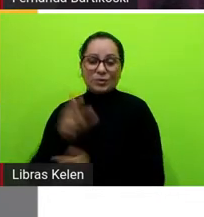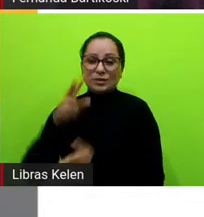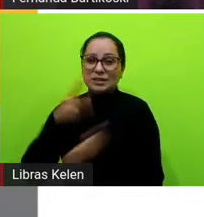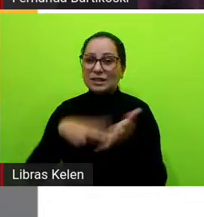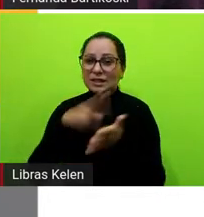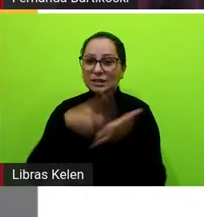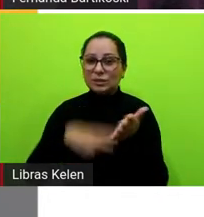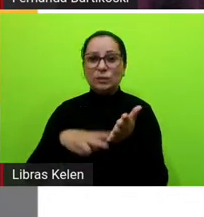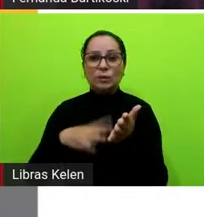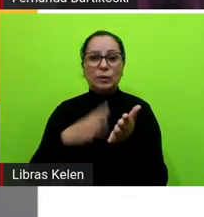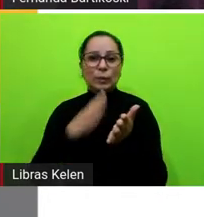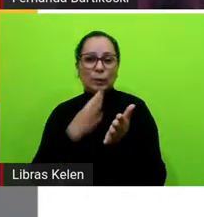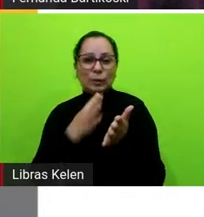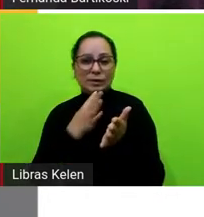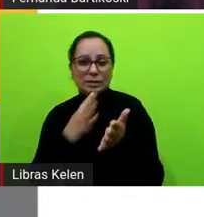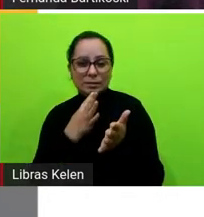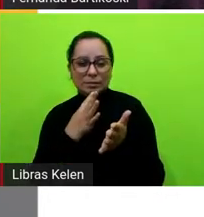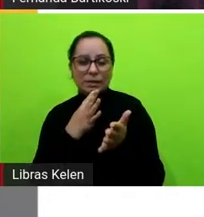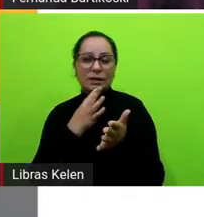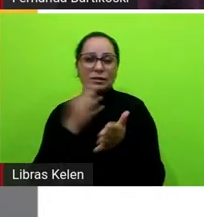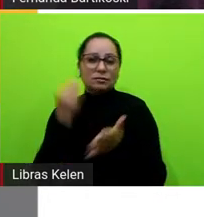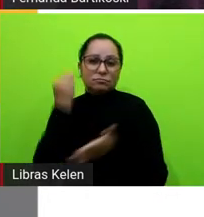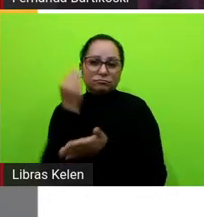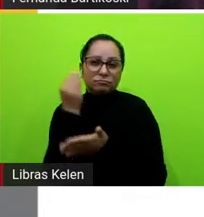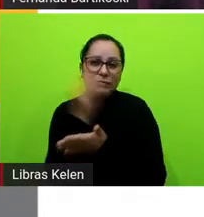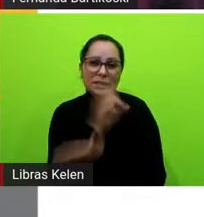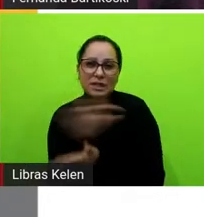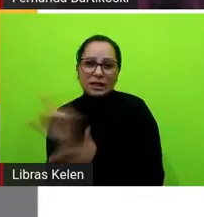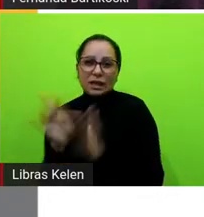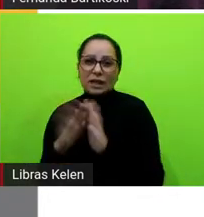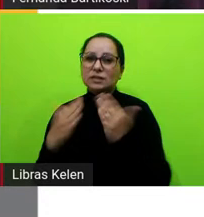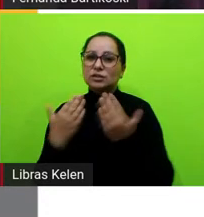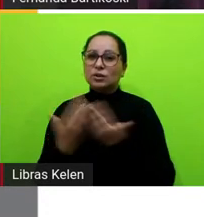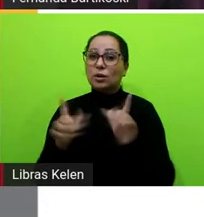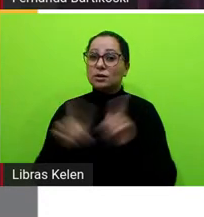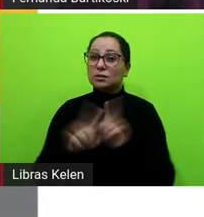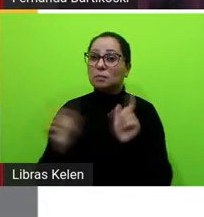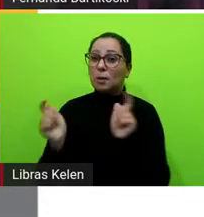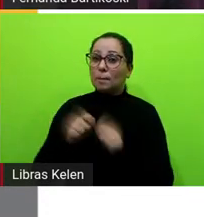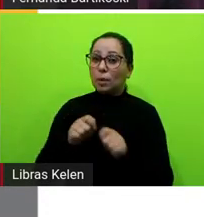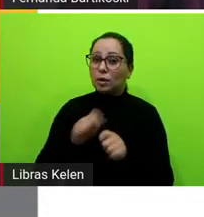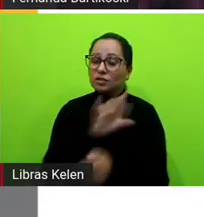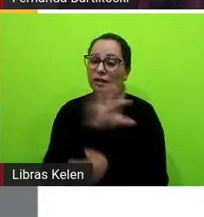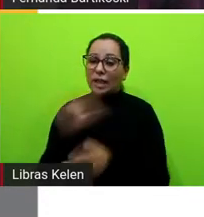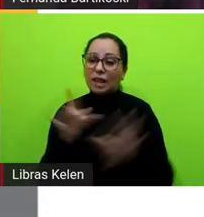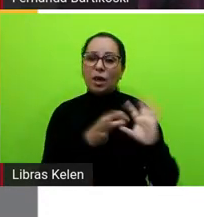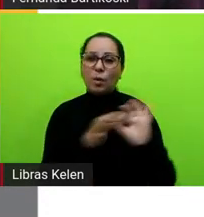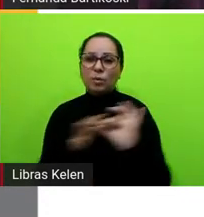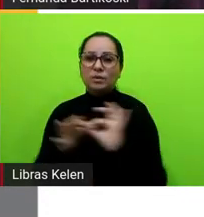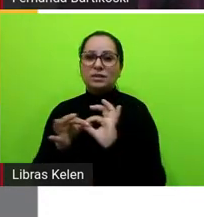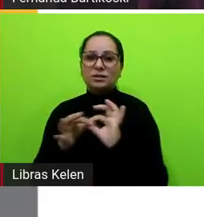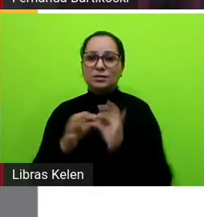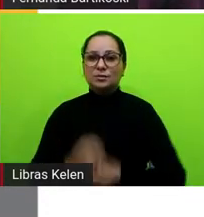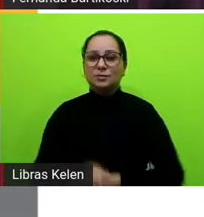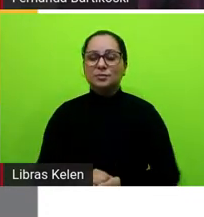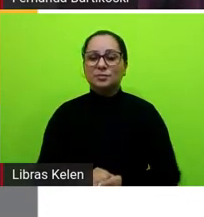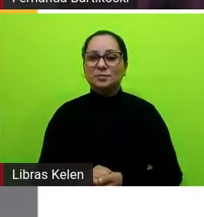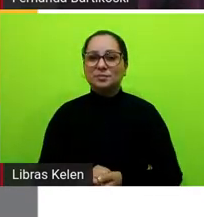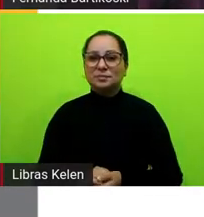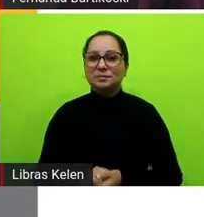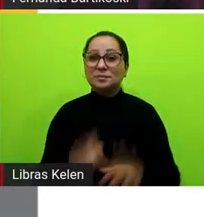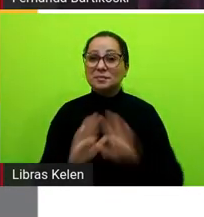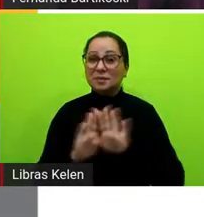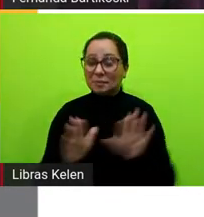conhecimento da realidade de cada escola e das possibilidades de cada contexto né mas o que está aqui